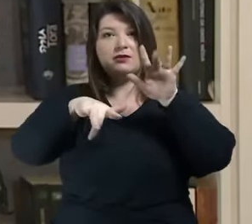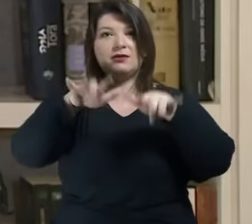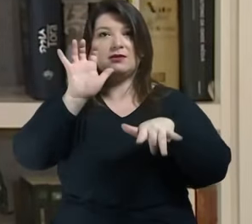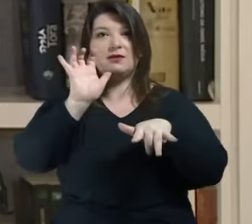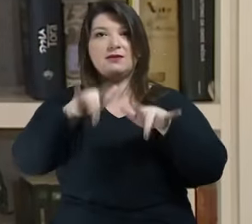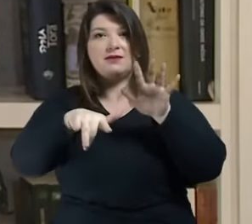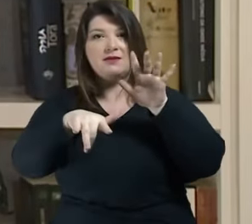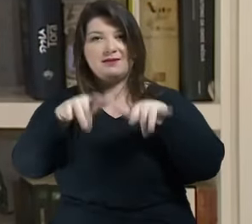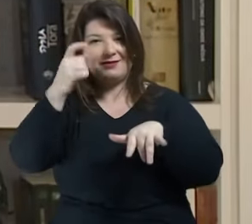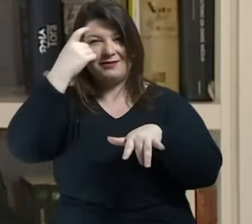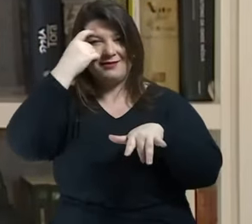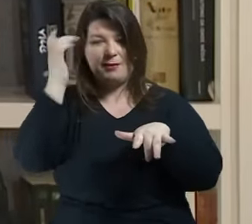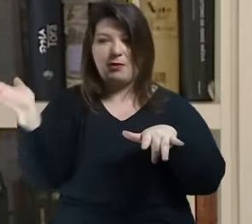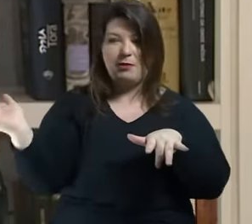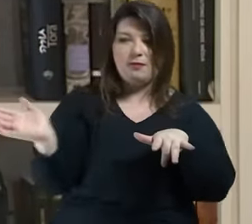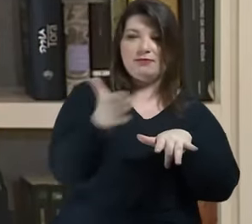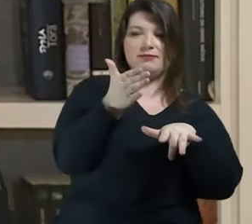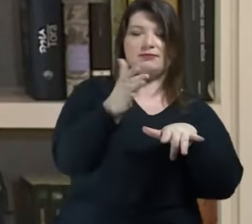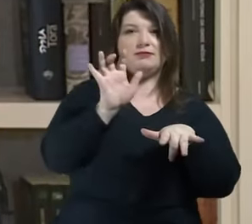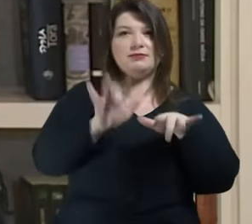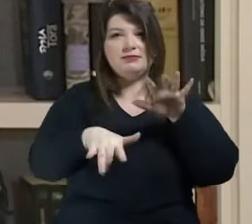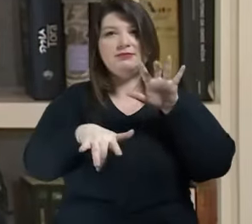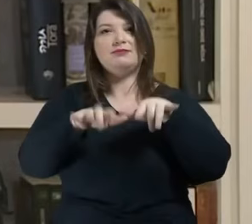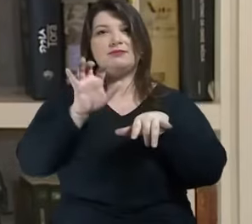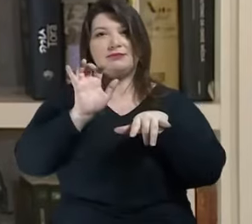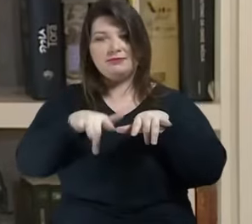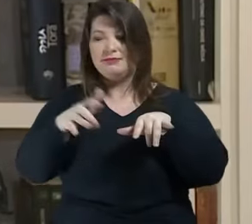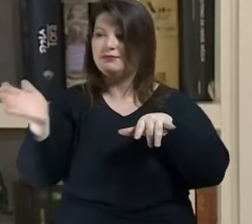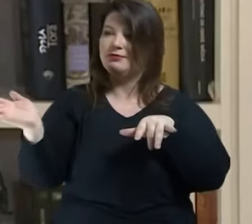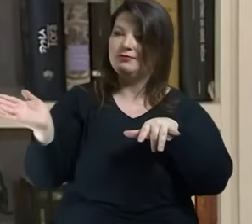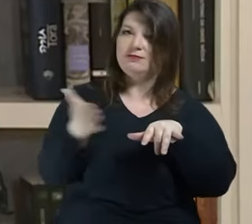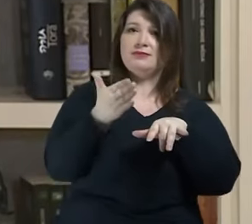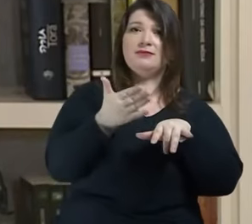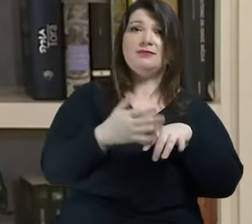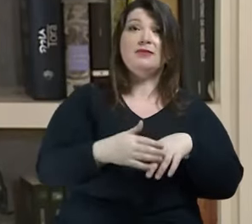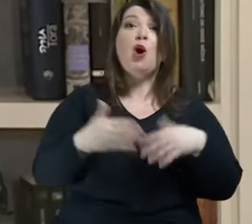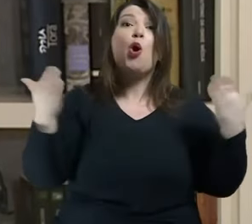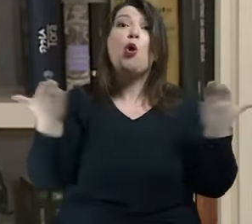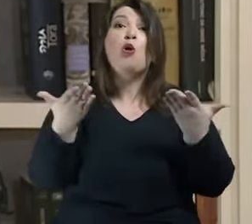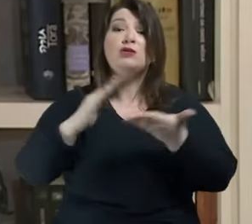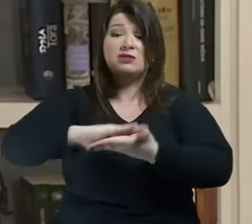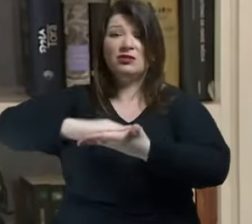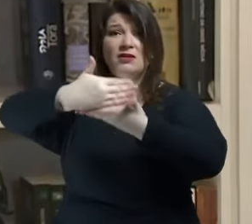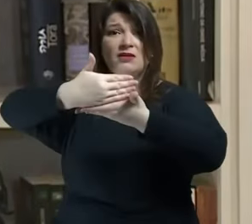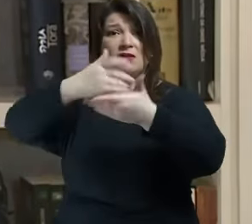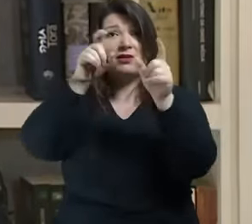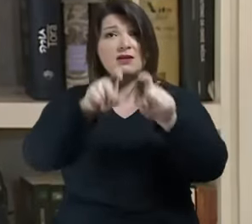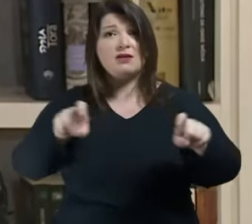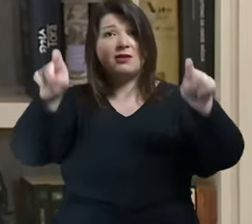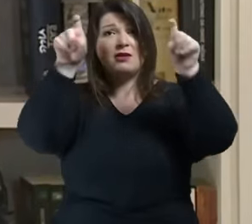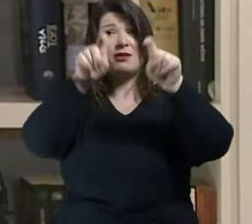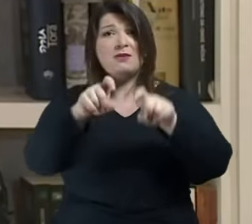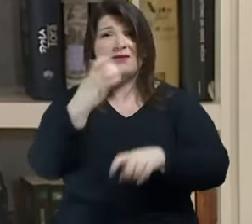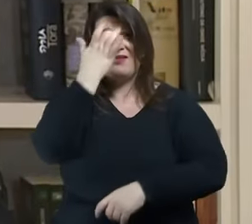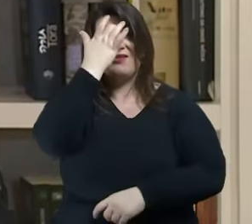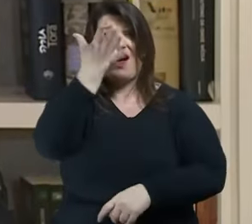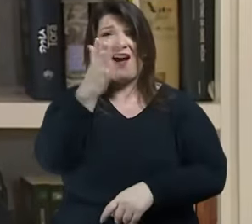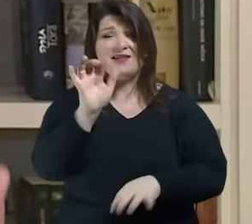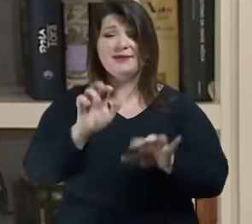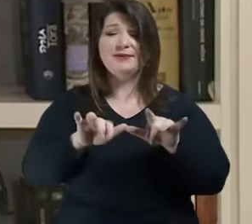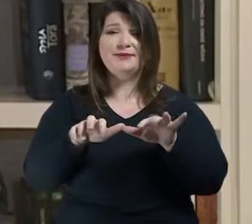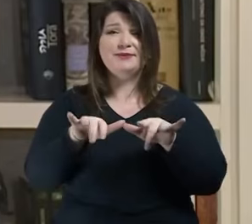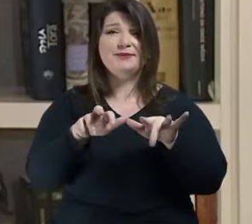mais fácil meu café expresso sai ao toque de um botão e simplesmente eu acesso a câmera